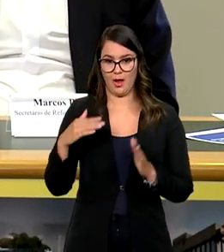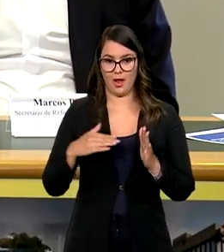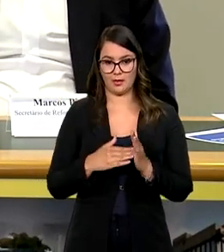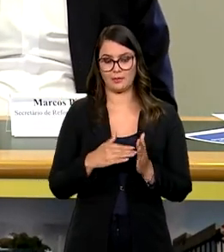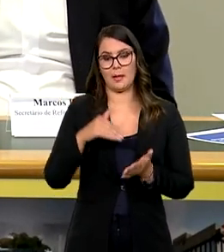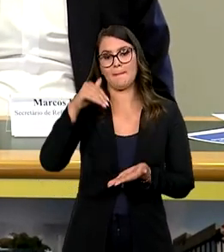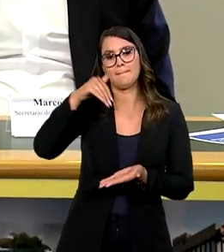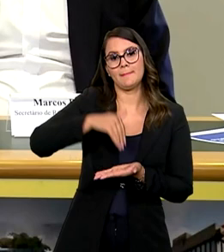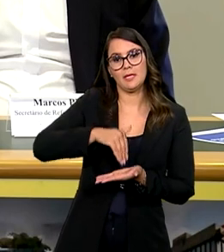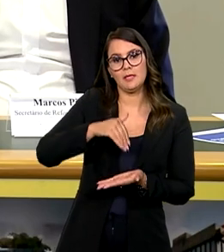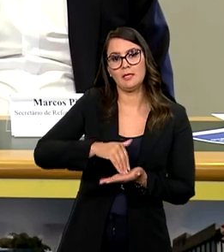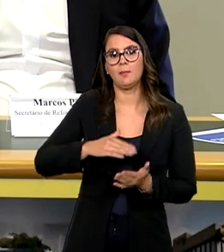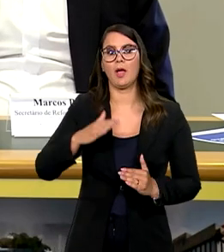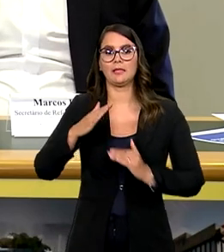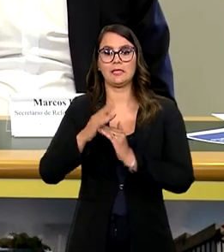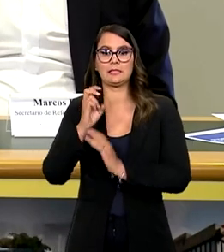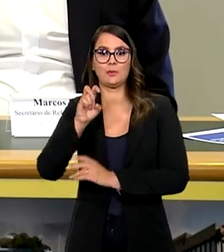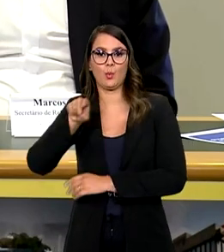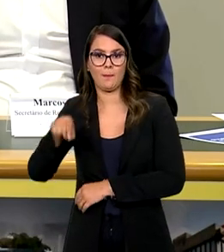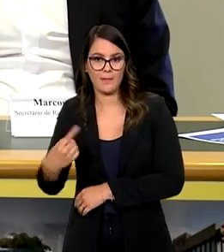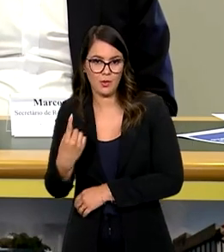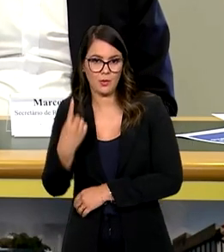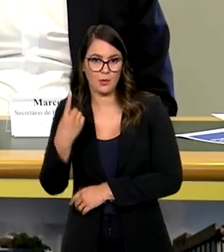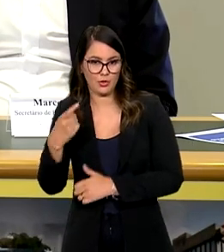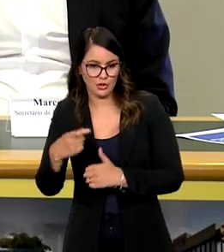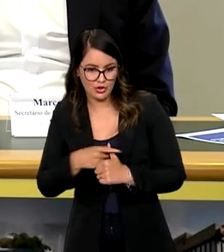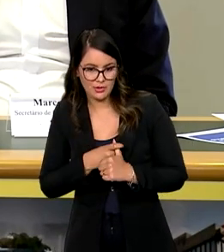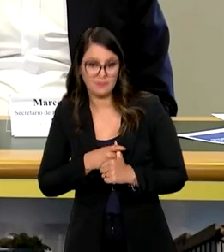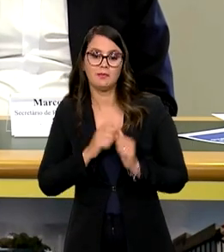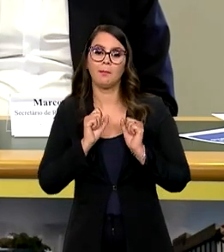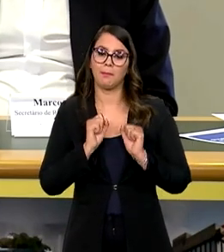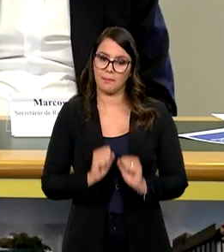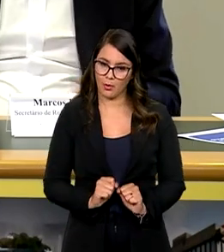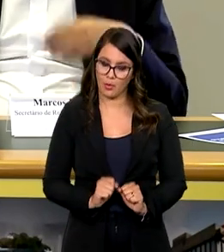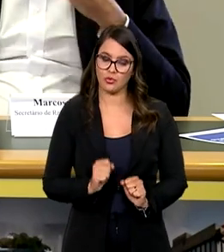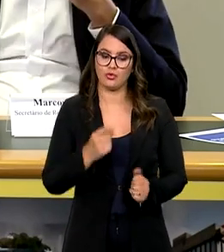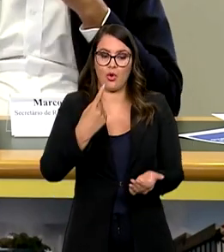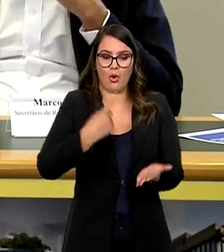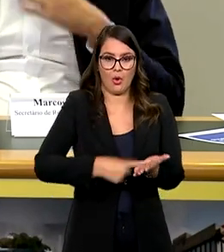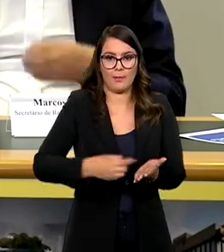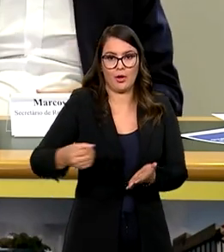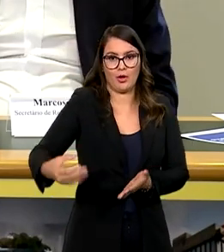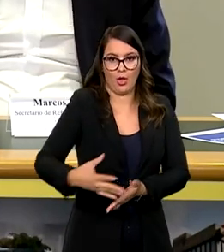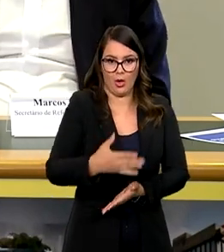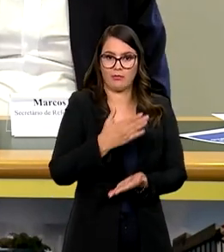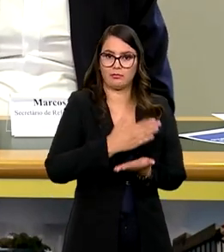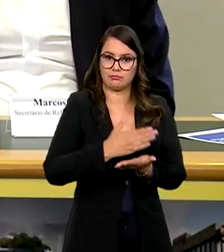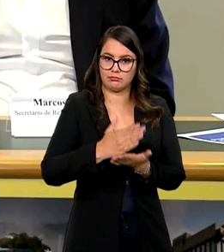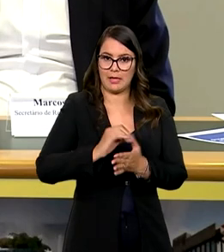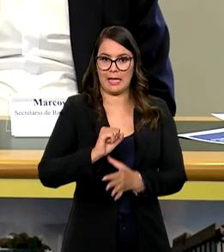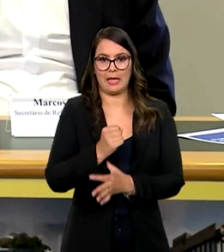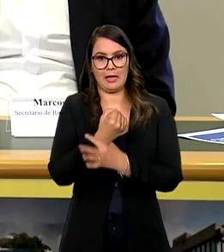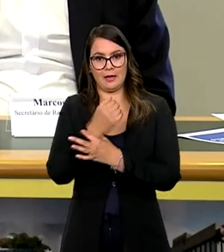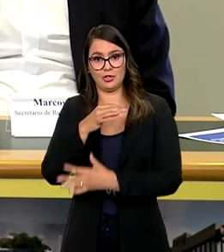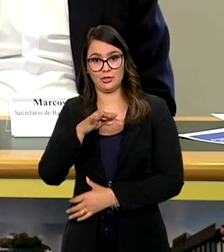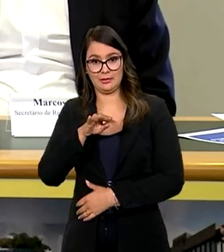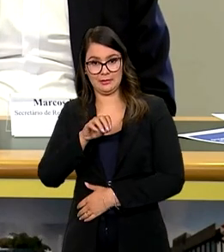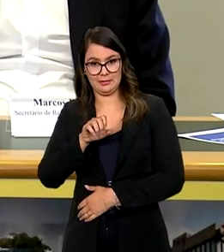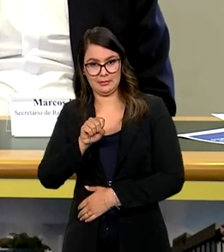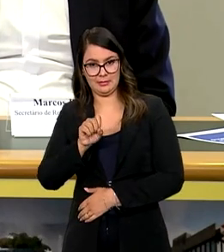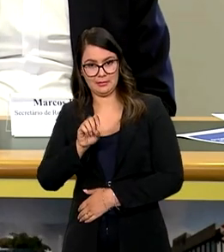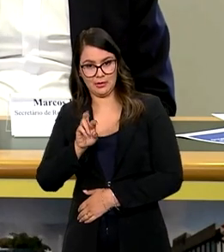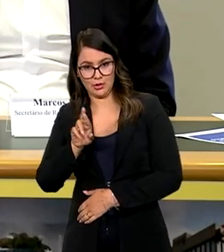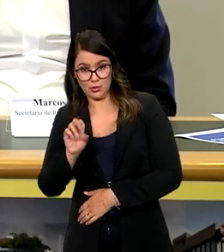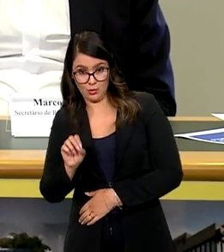mínimos e 5 mil de dívida, você vai poder refinanciar essa dívida com garantia do Tesouro. Mas se você estiver fora